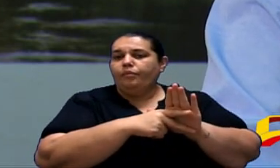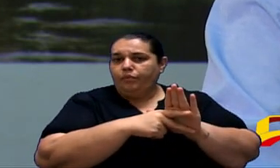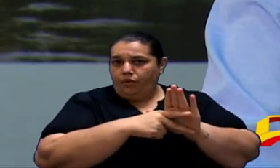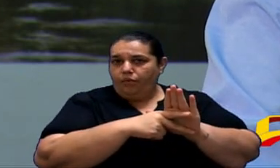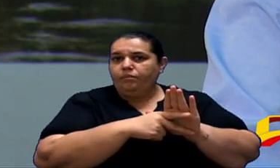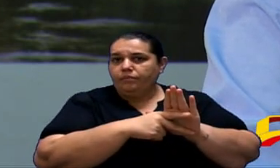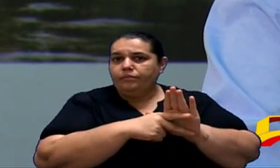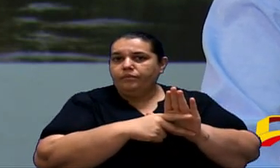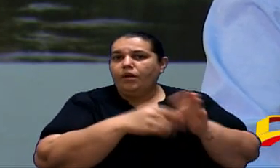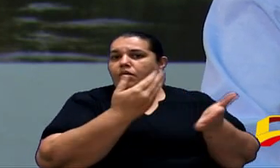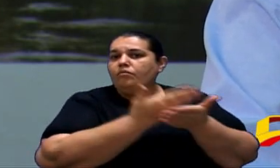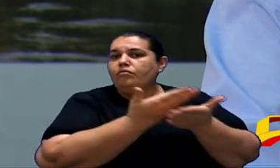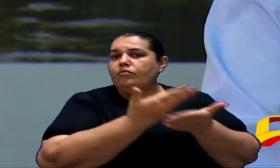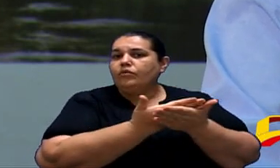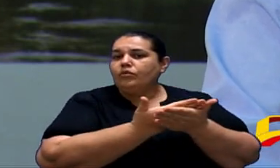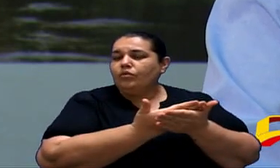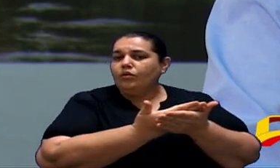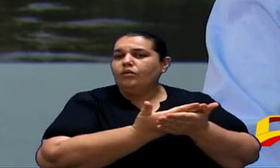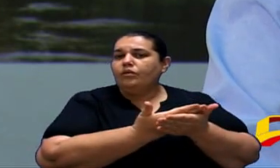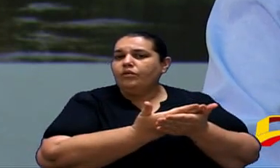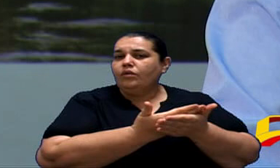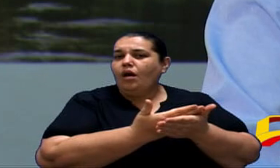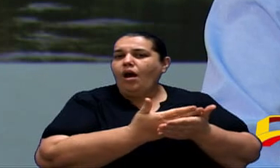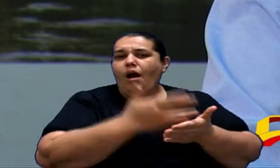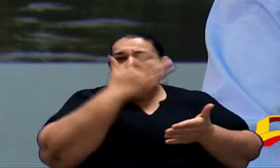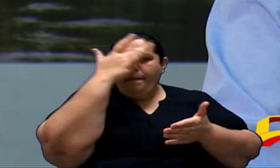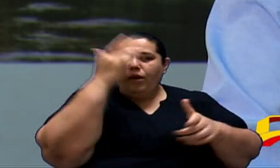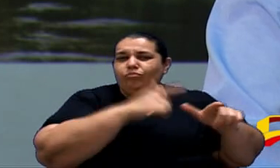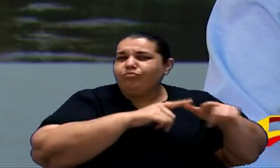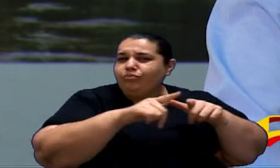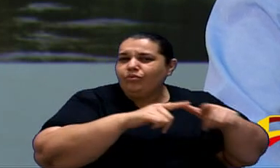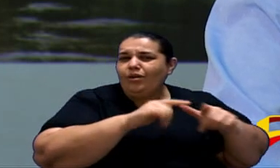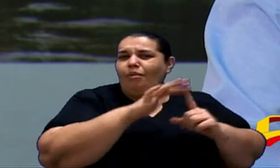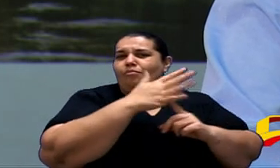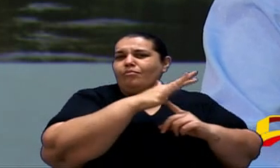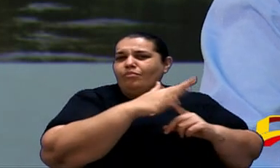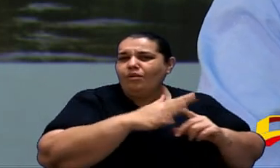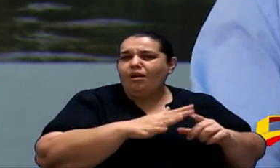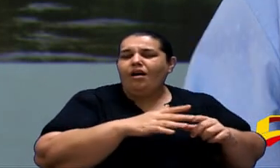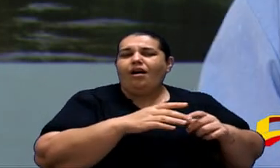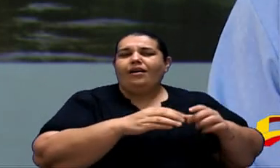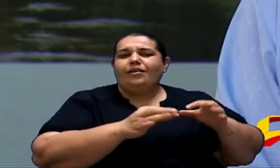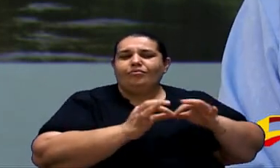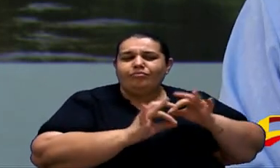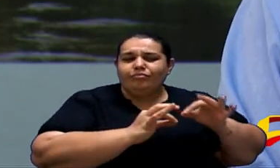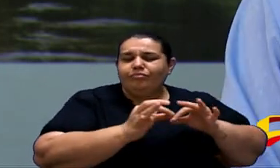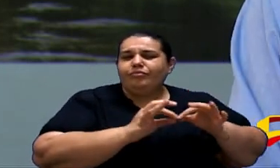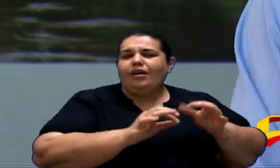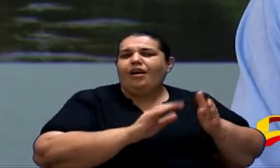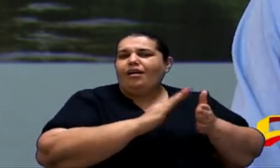Comissão De Estudo Sobre Os Ambulantes Sobre Os Feirantes Artesões E